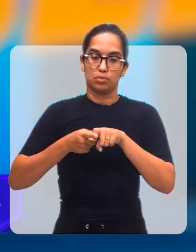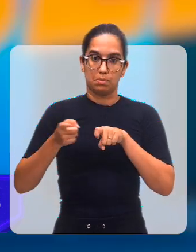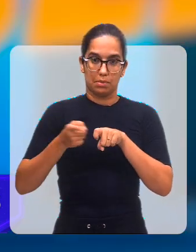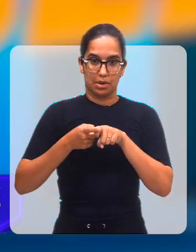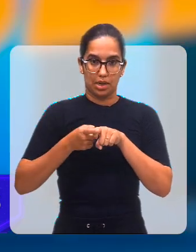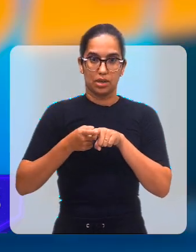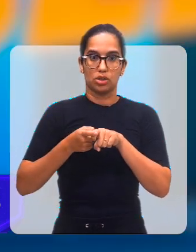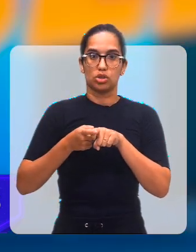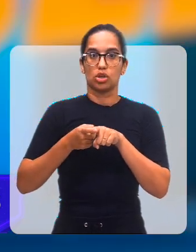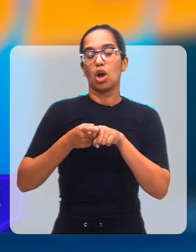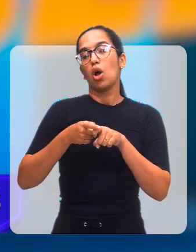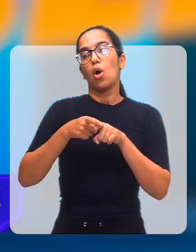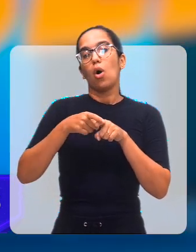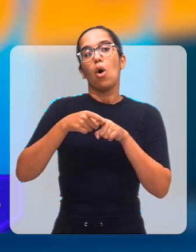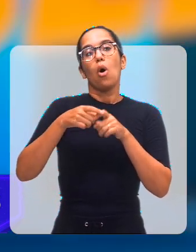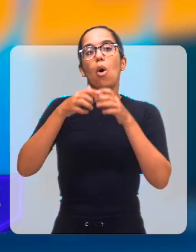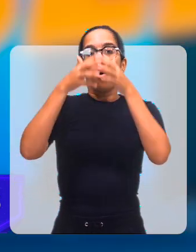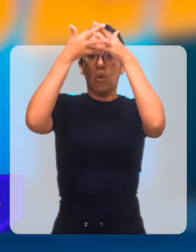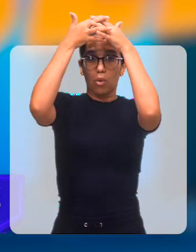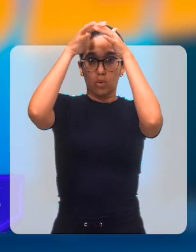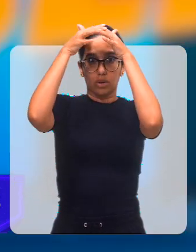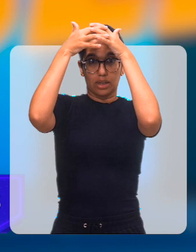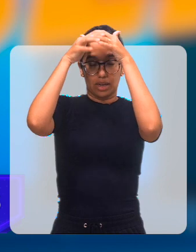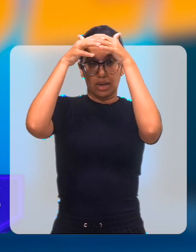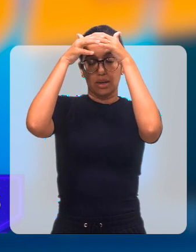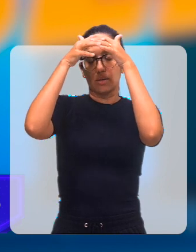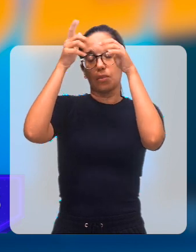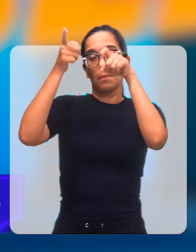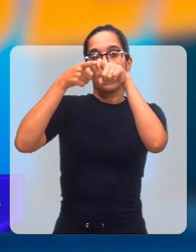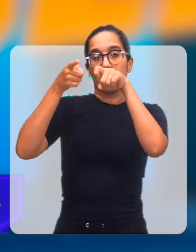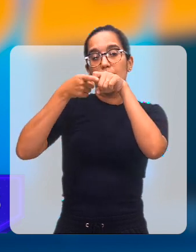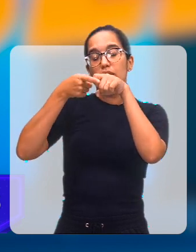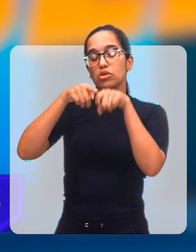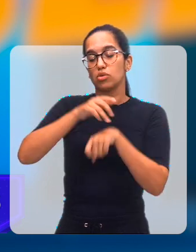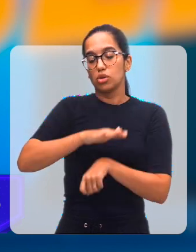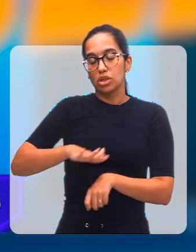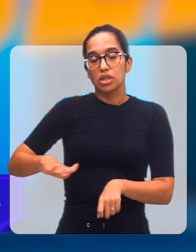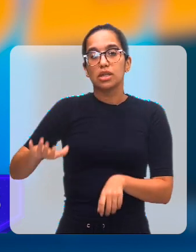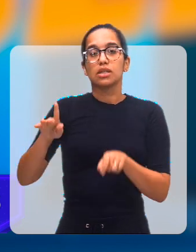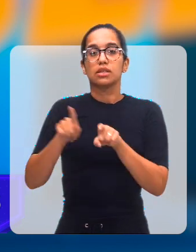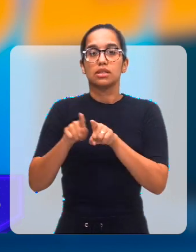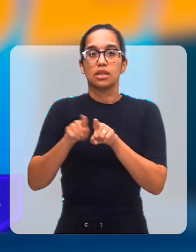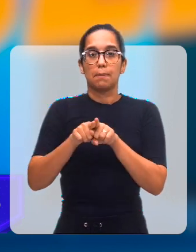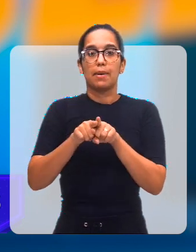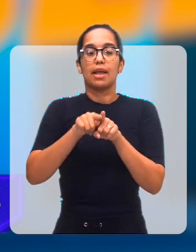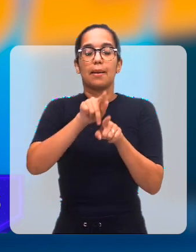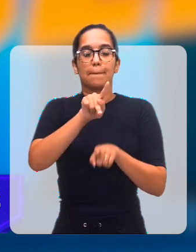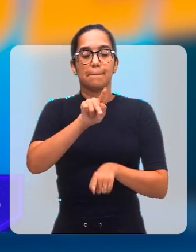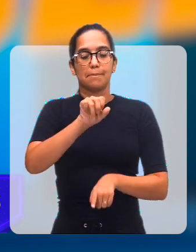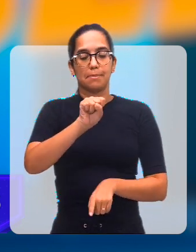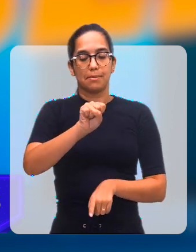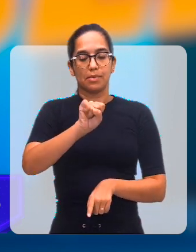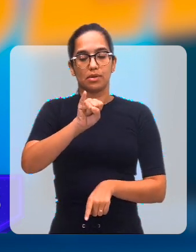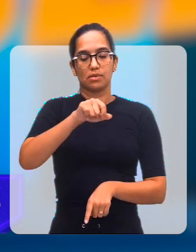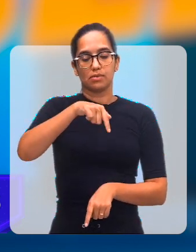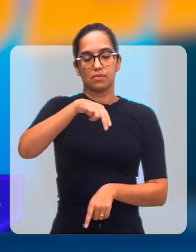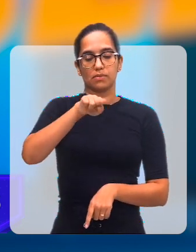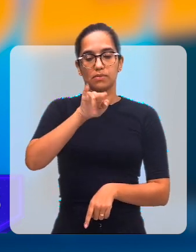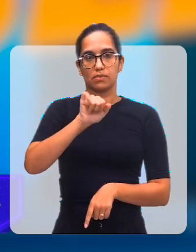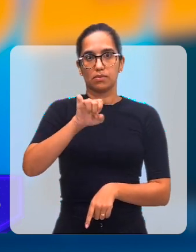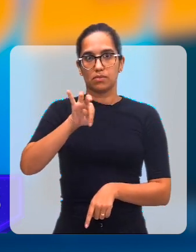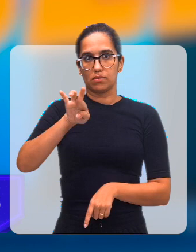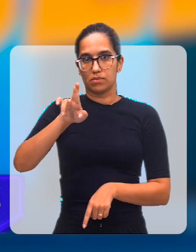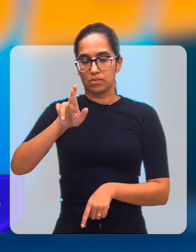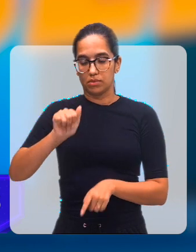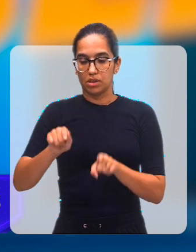ao atendimento médico com neuropediatra ou psiquiatra, bem como o atendimento terapêutico